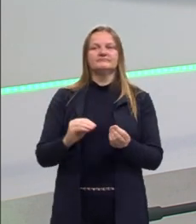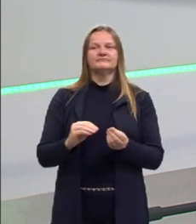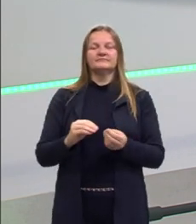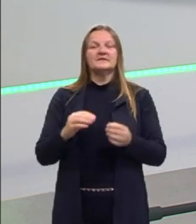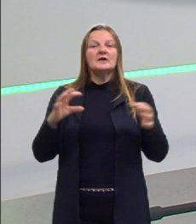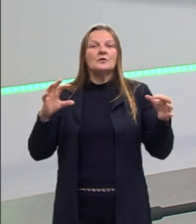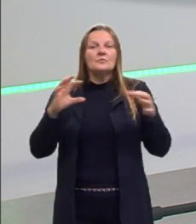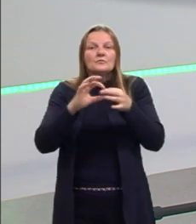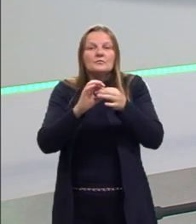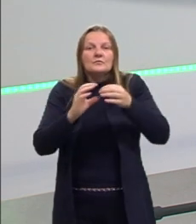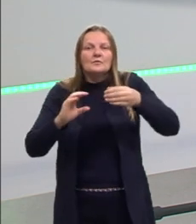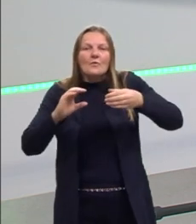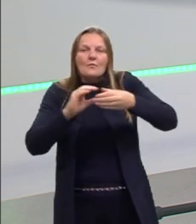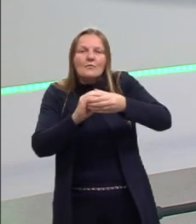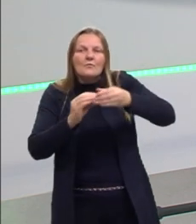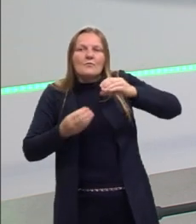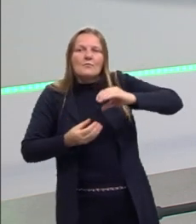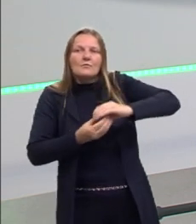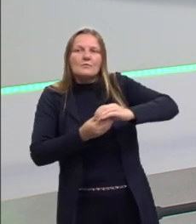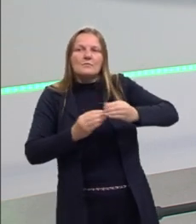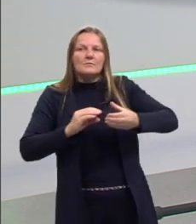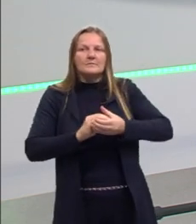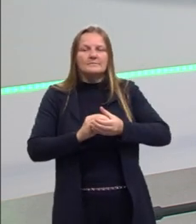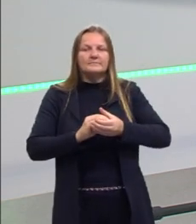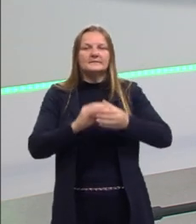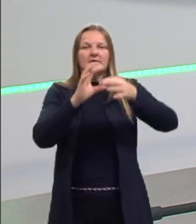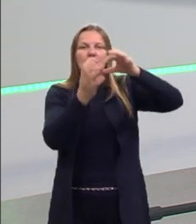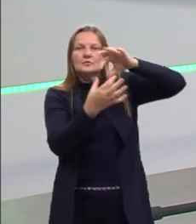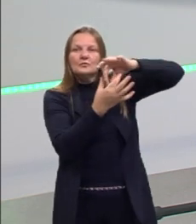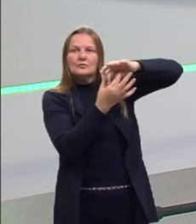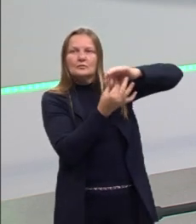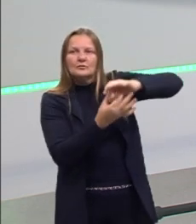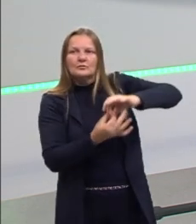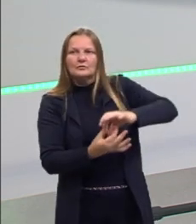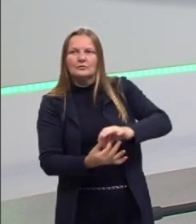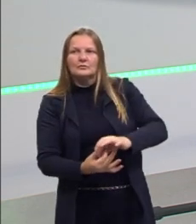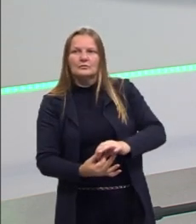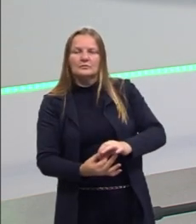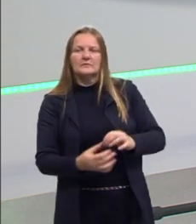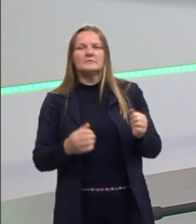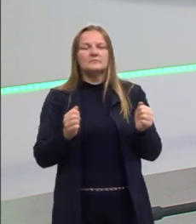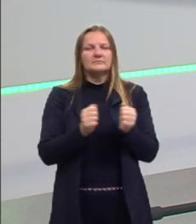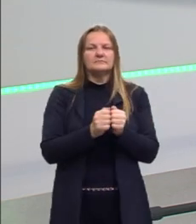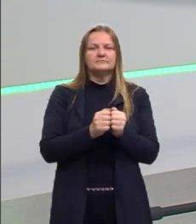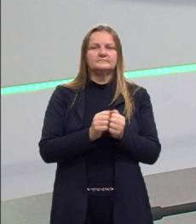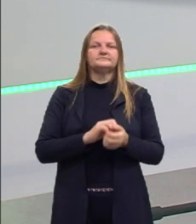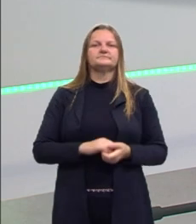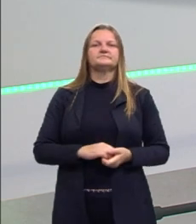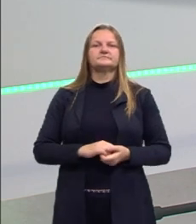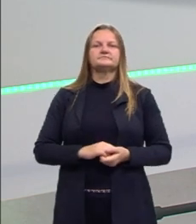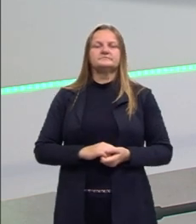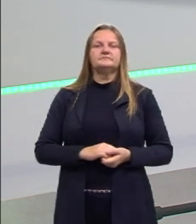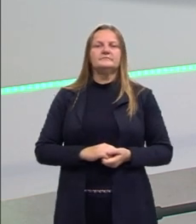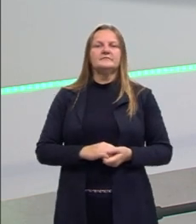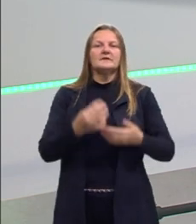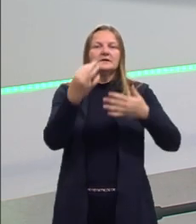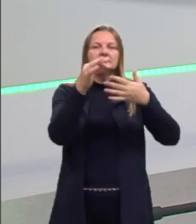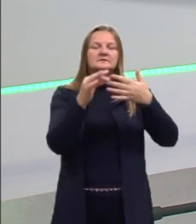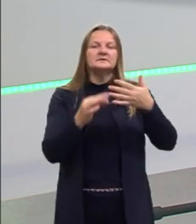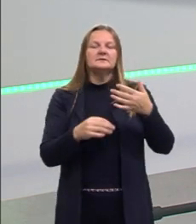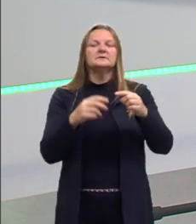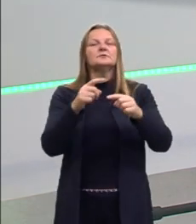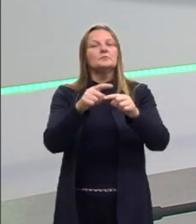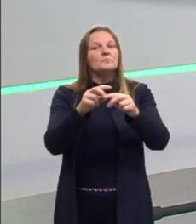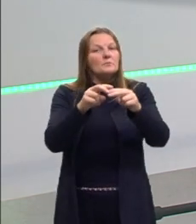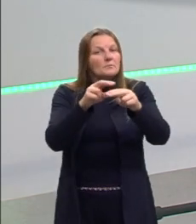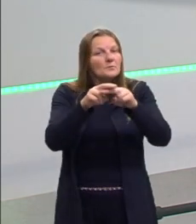que eles estejam encaixados uns aos outros. Sem que eles façam sentidos uns em relação aos outros. Então, esse detalhamento vai servir para